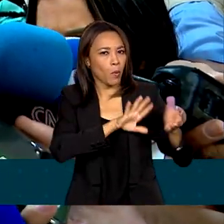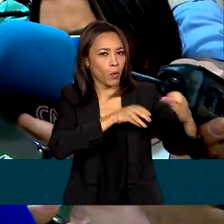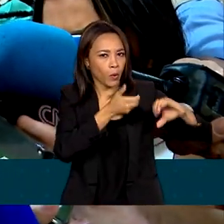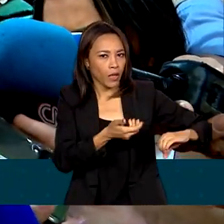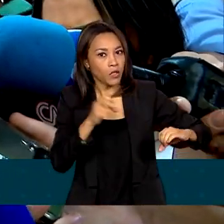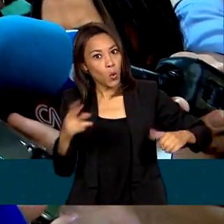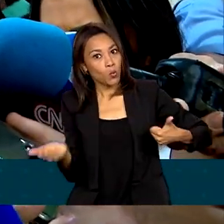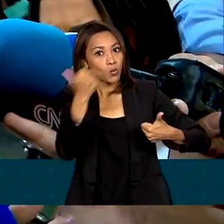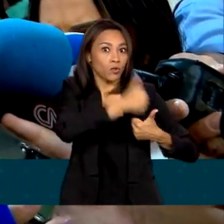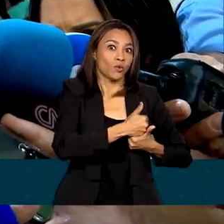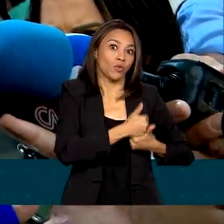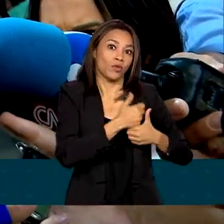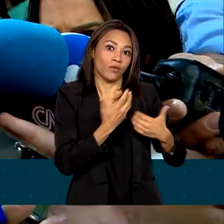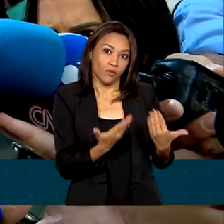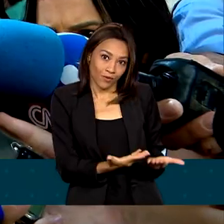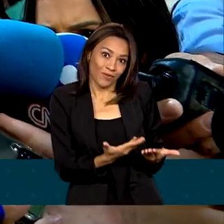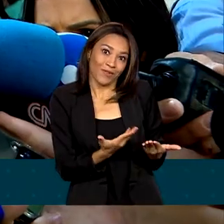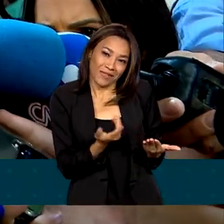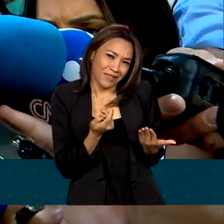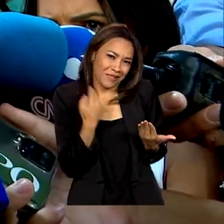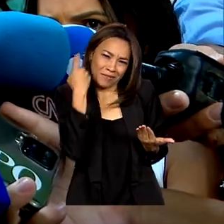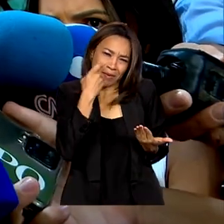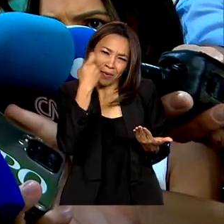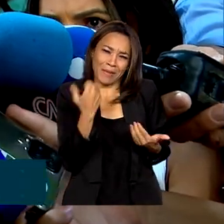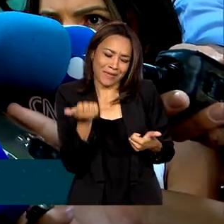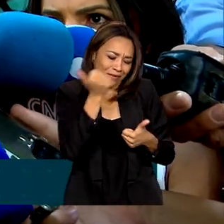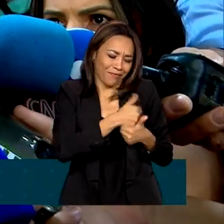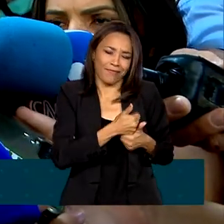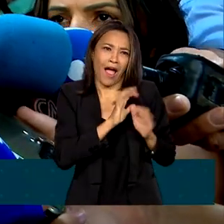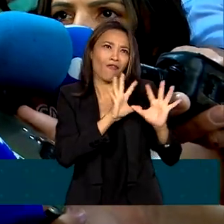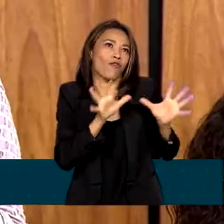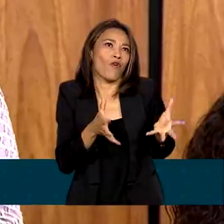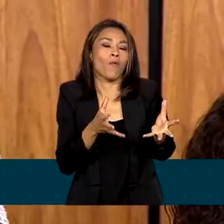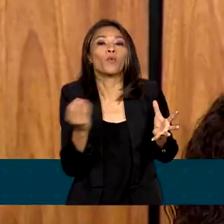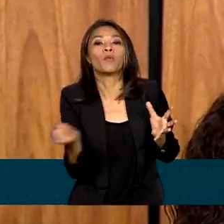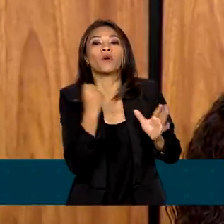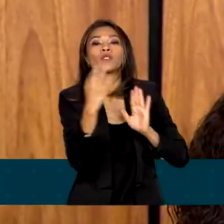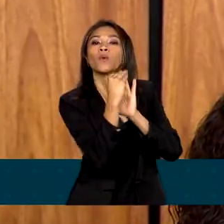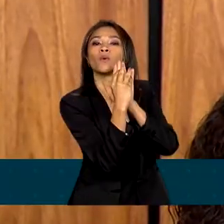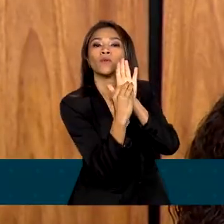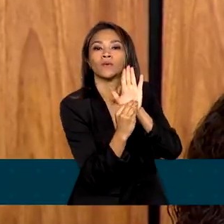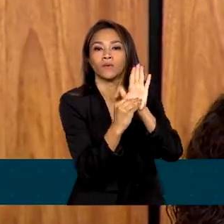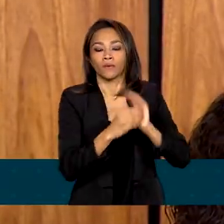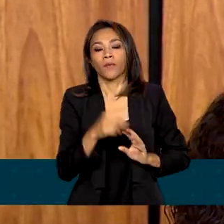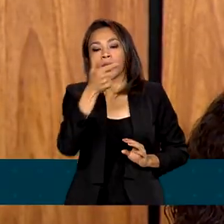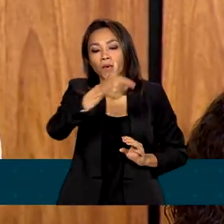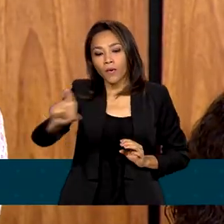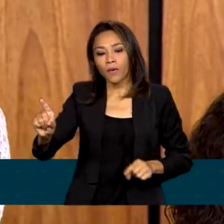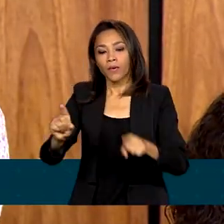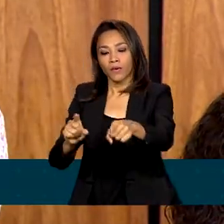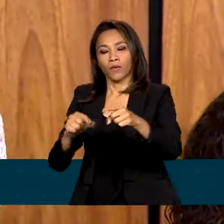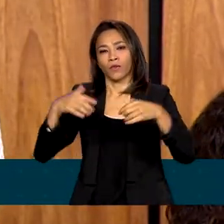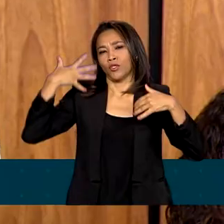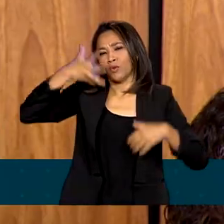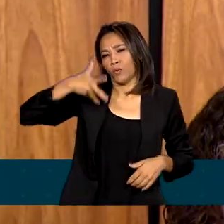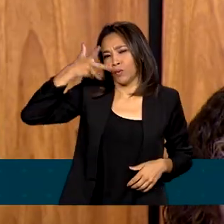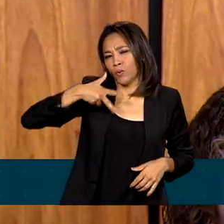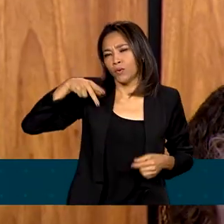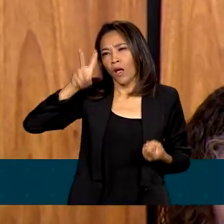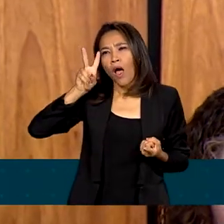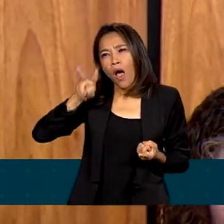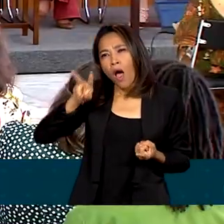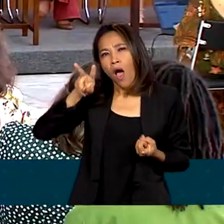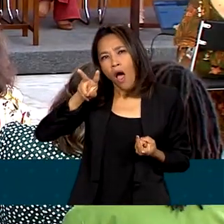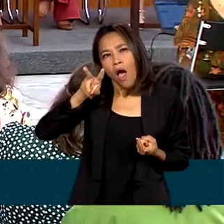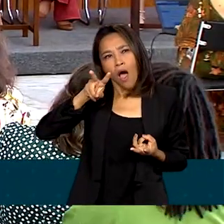substitutivo lá, o menor das preocupações é a forma, o importante é o conteúdo. Outros discursos, no entanto, relembraram o